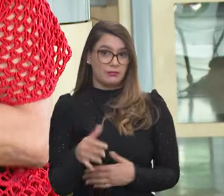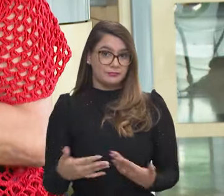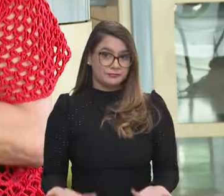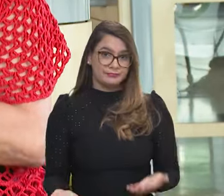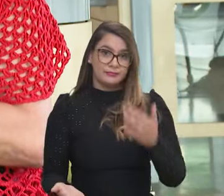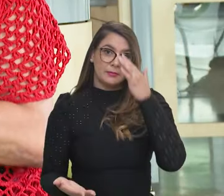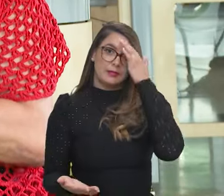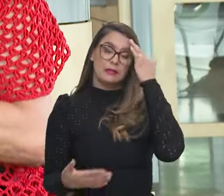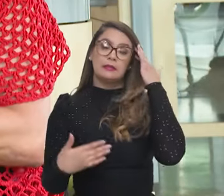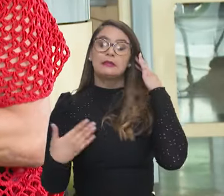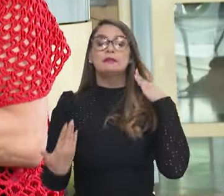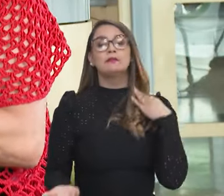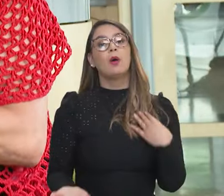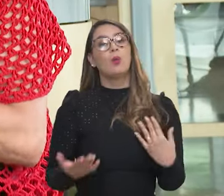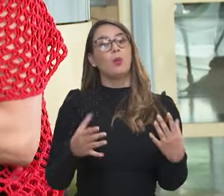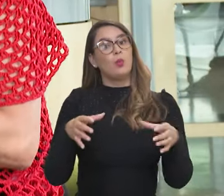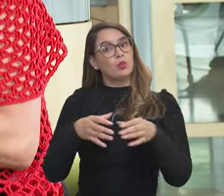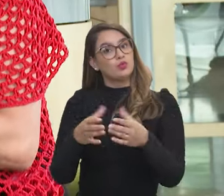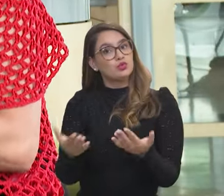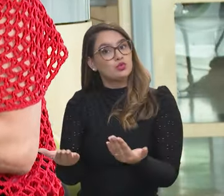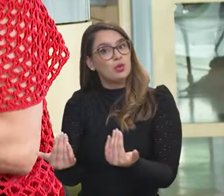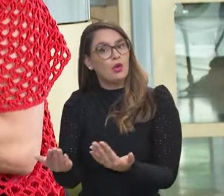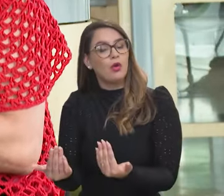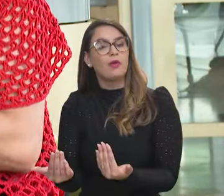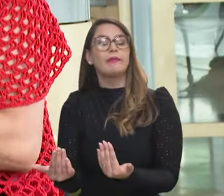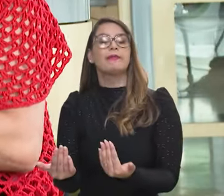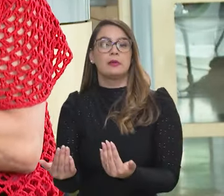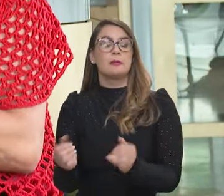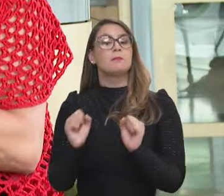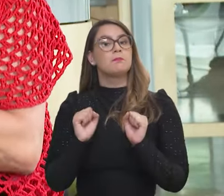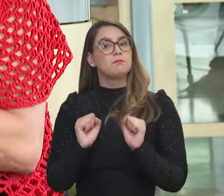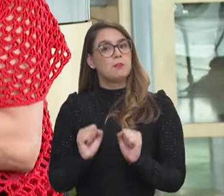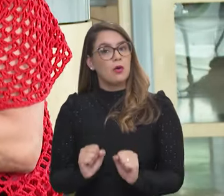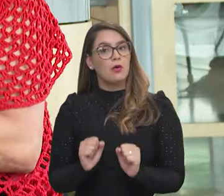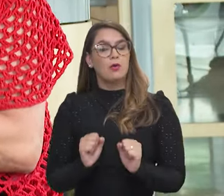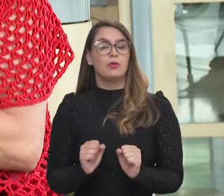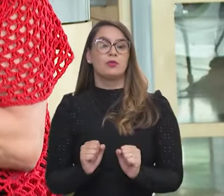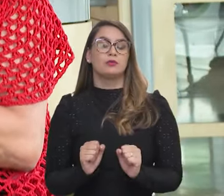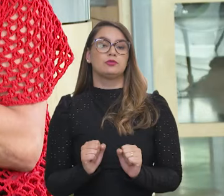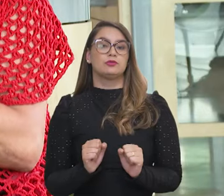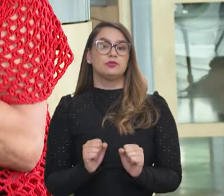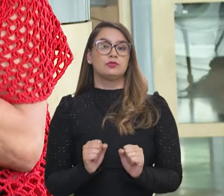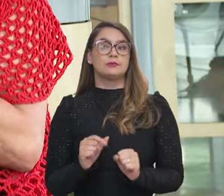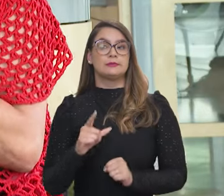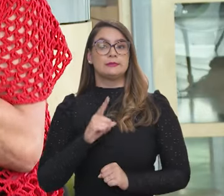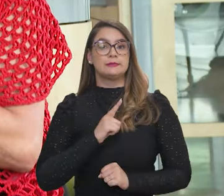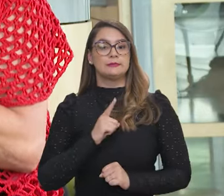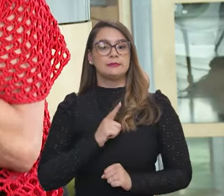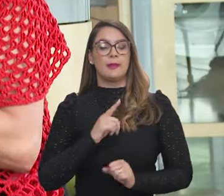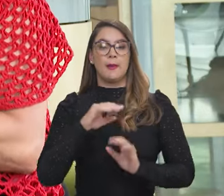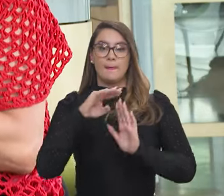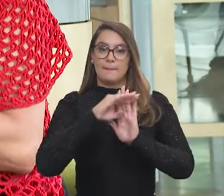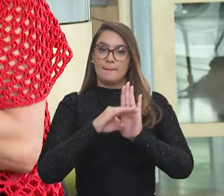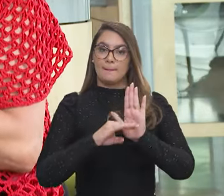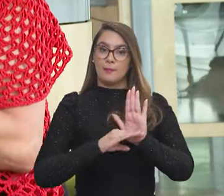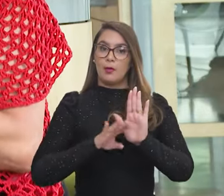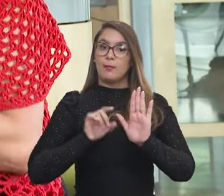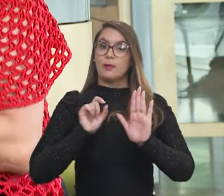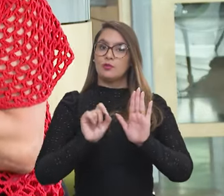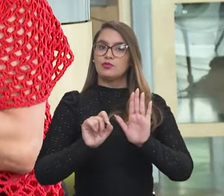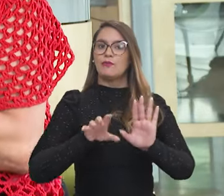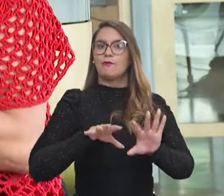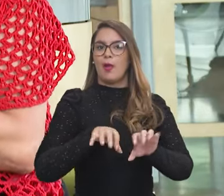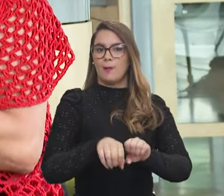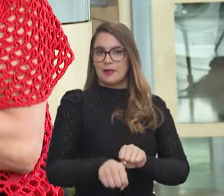Então, esses jovens, eles podem ter um forte programa de